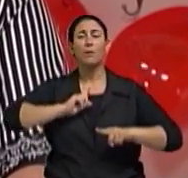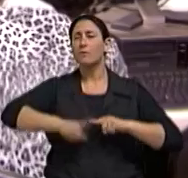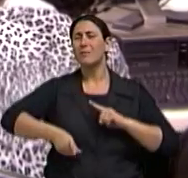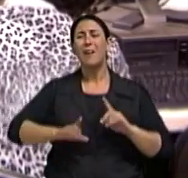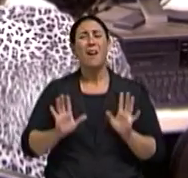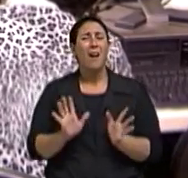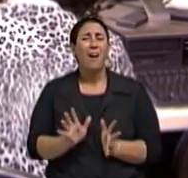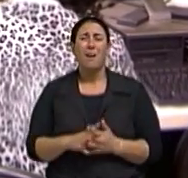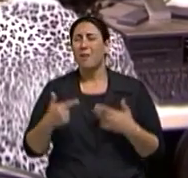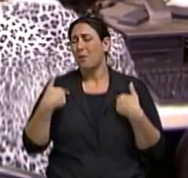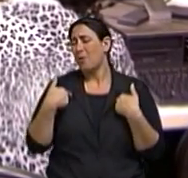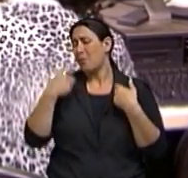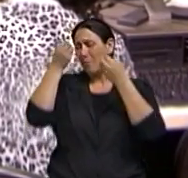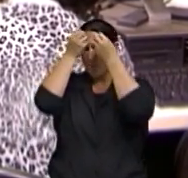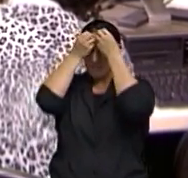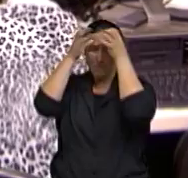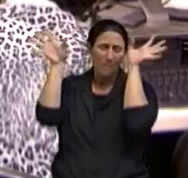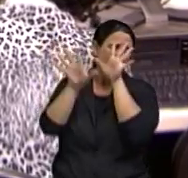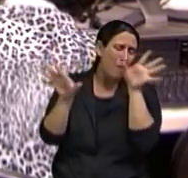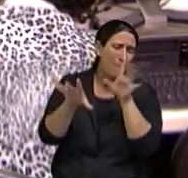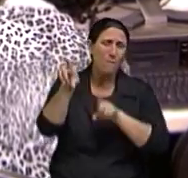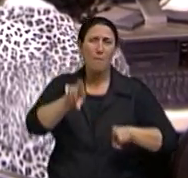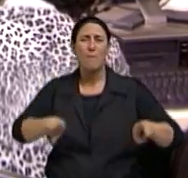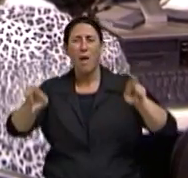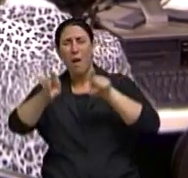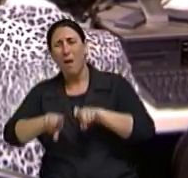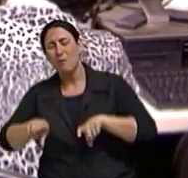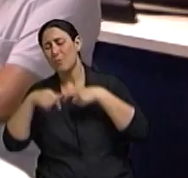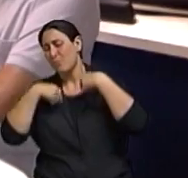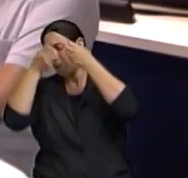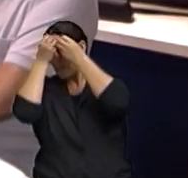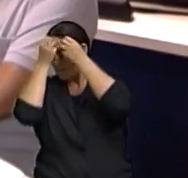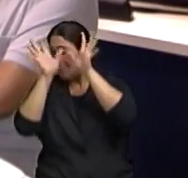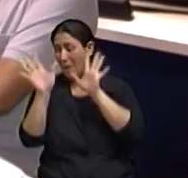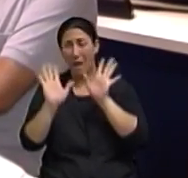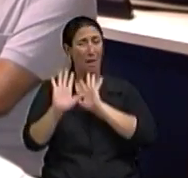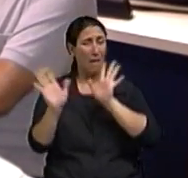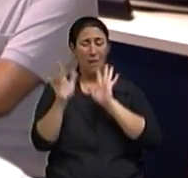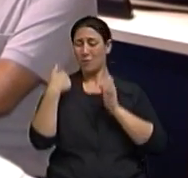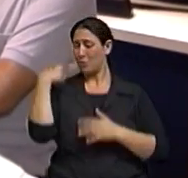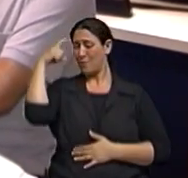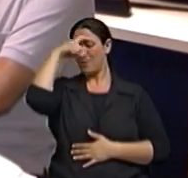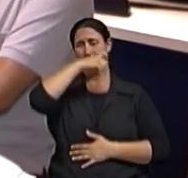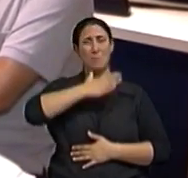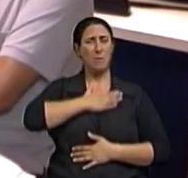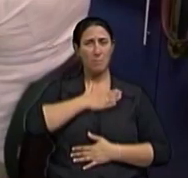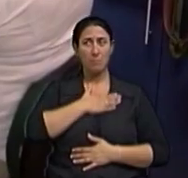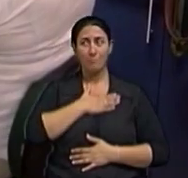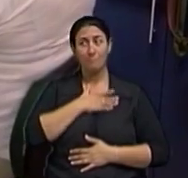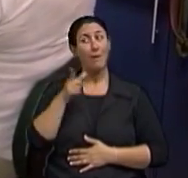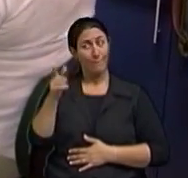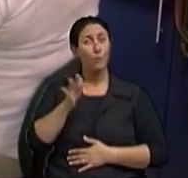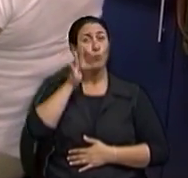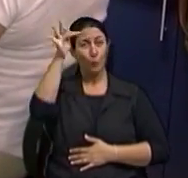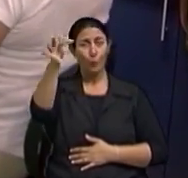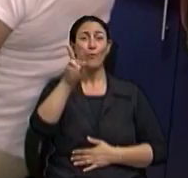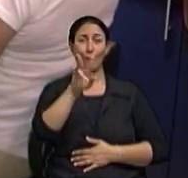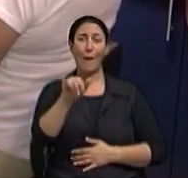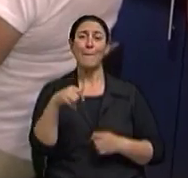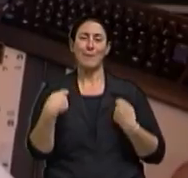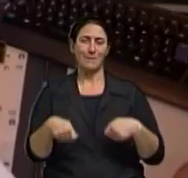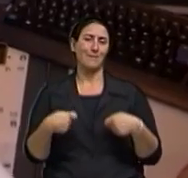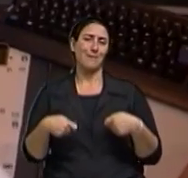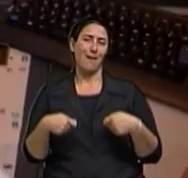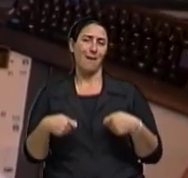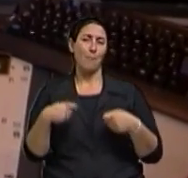eu não quero saber de informática, de tecnologia, de computador, essas coisas. As pessoas vão precisar se apropriar das